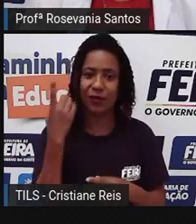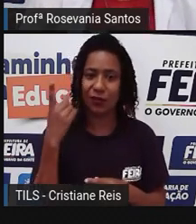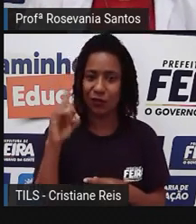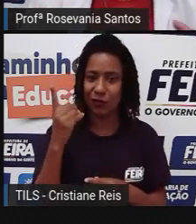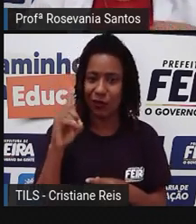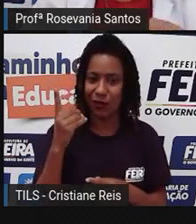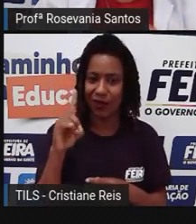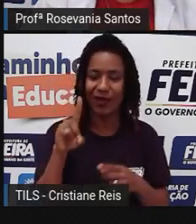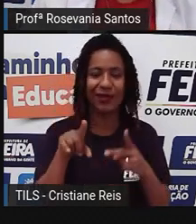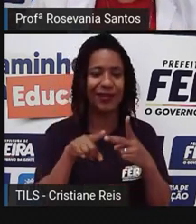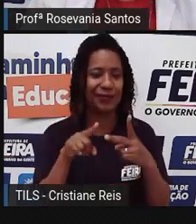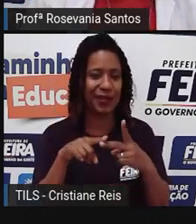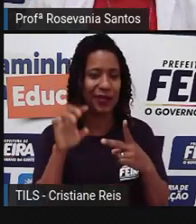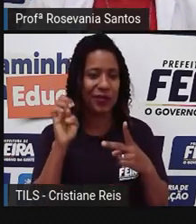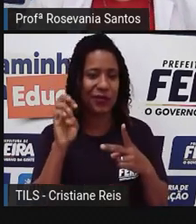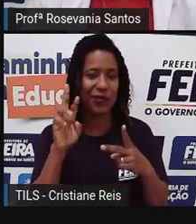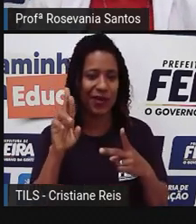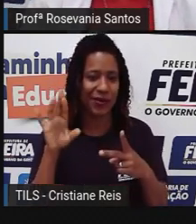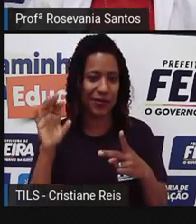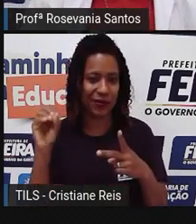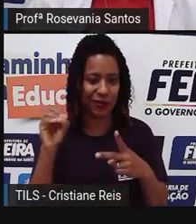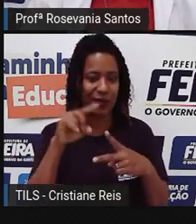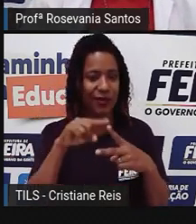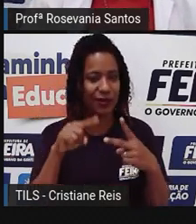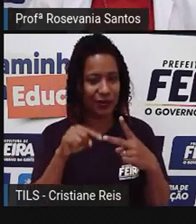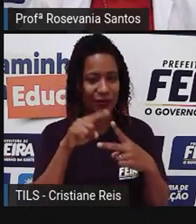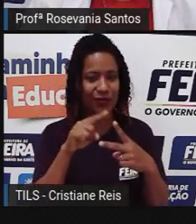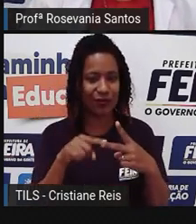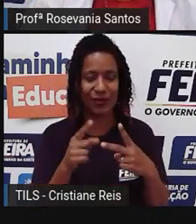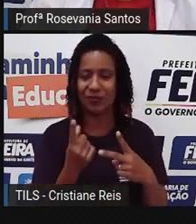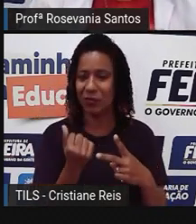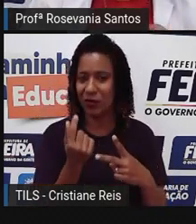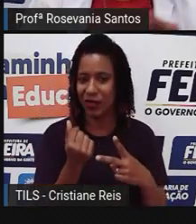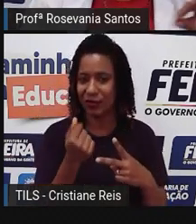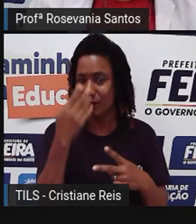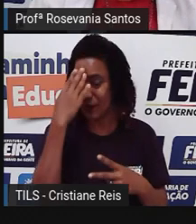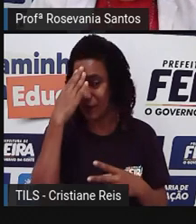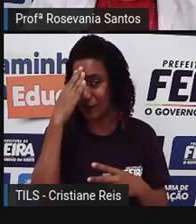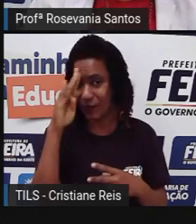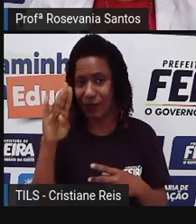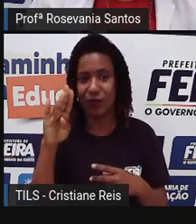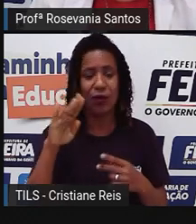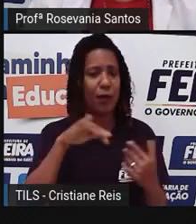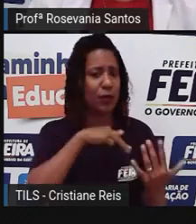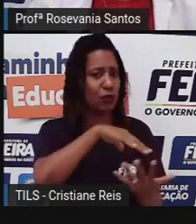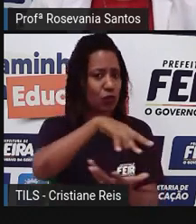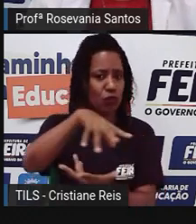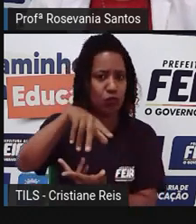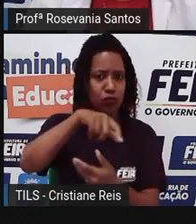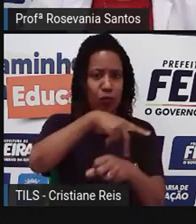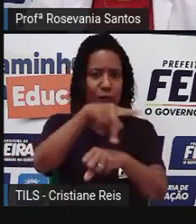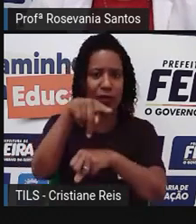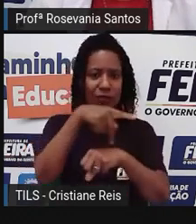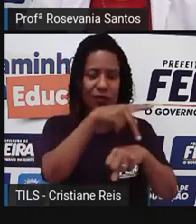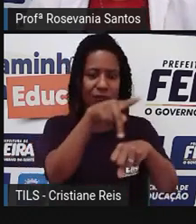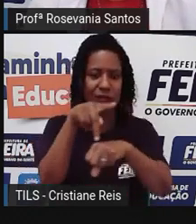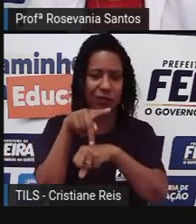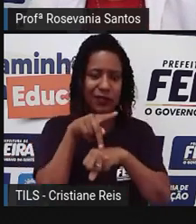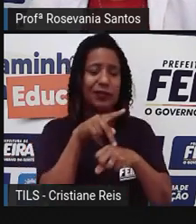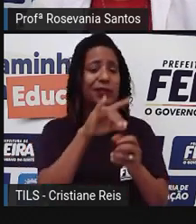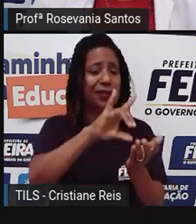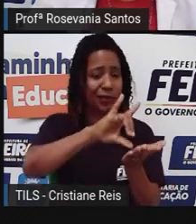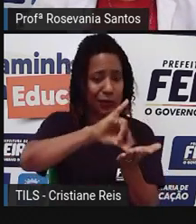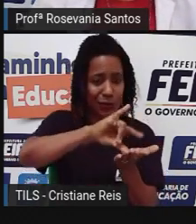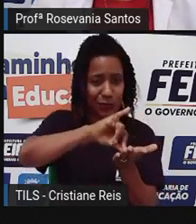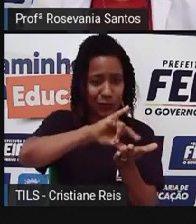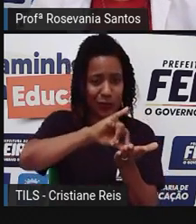euro, mas ainda assim, o capital financeiro, ele está atuando em todos os países do mundo hoje. Então, bora entender essas